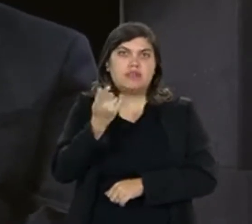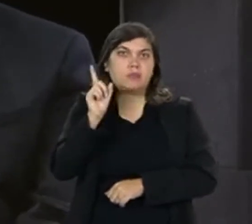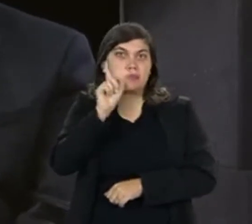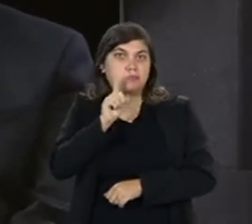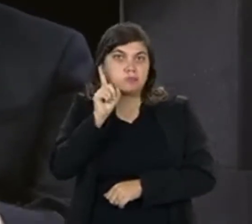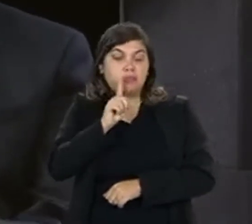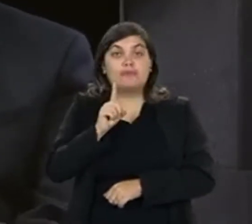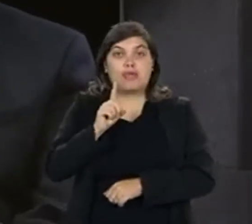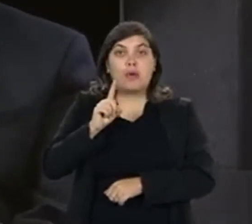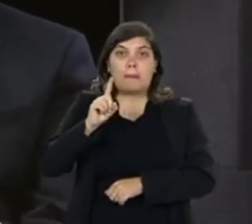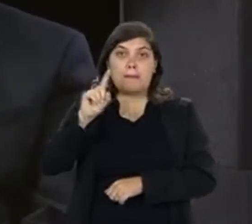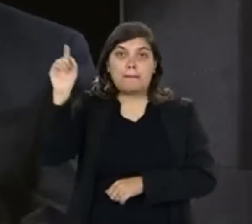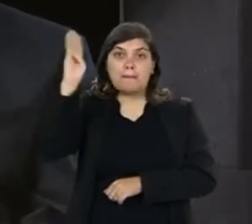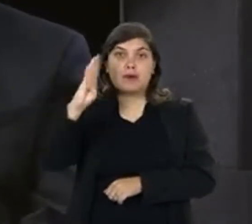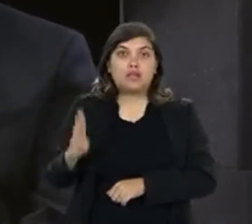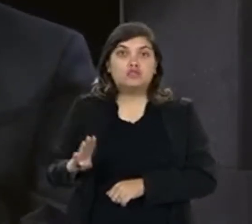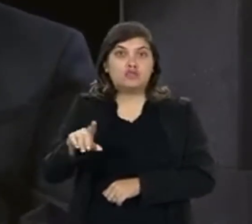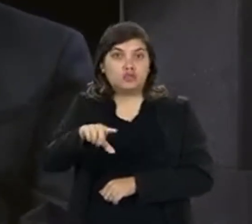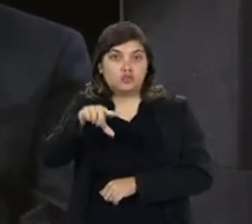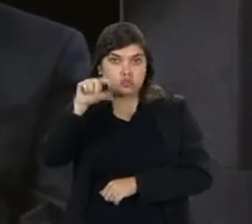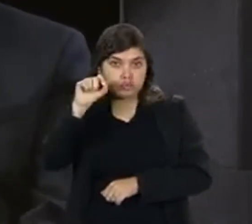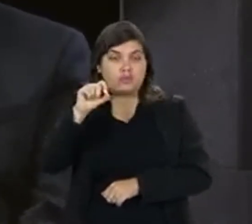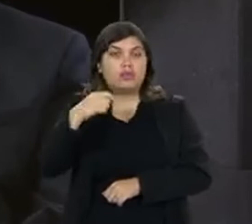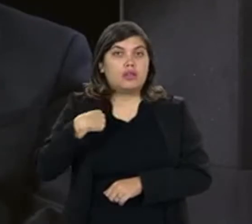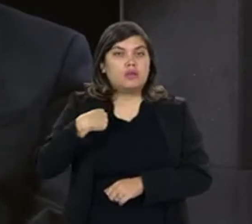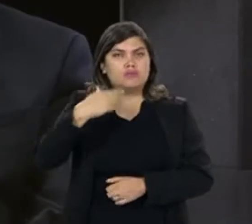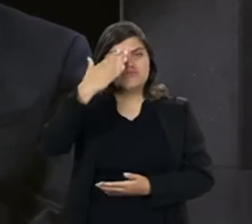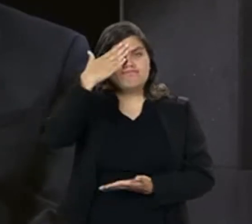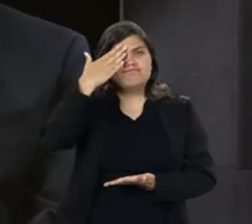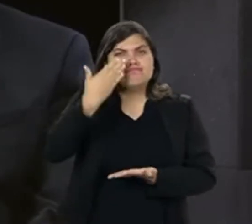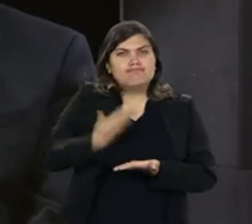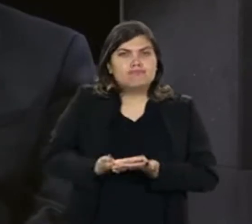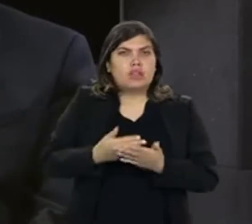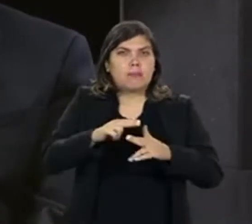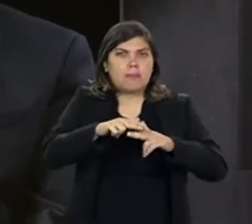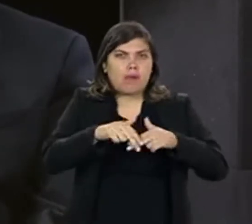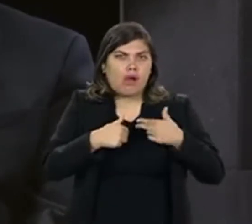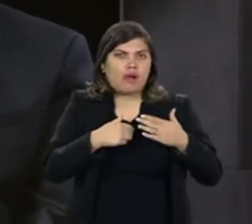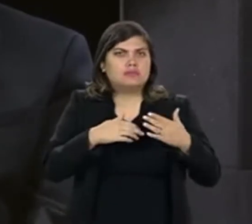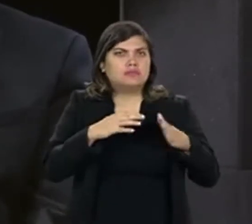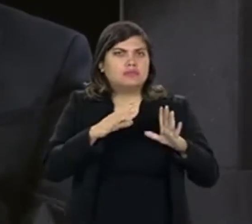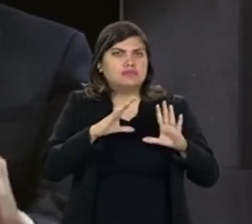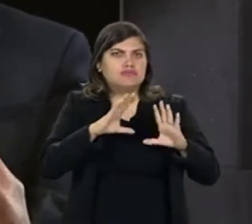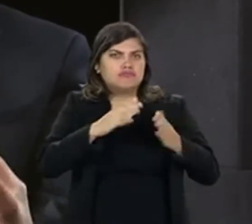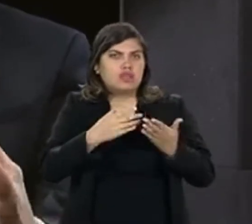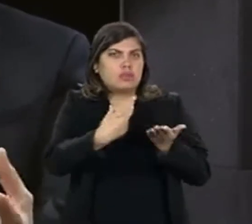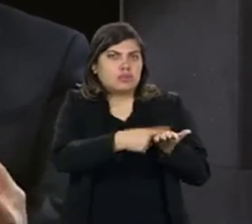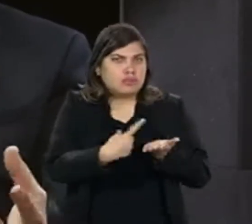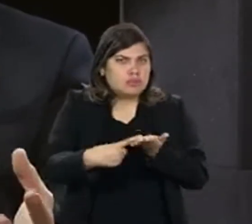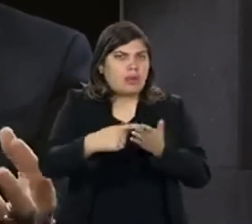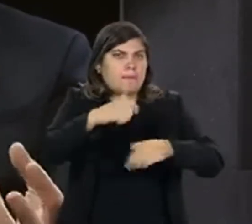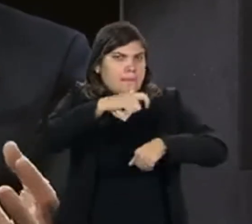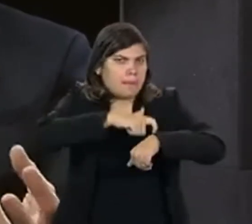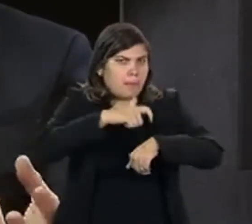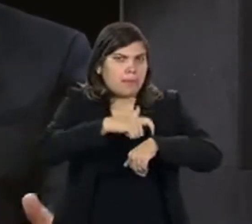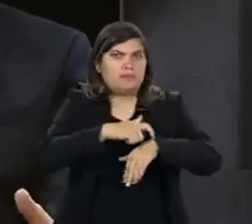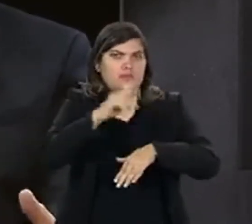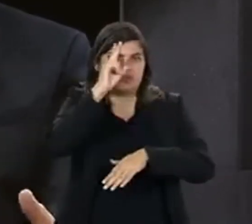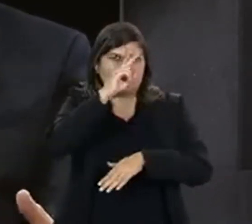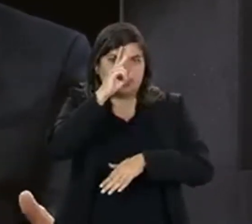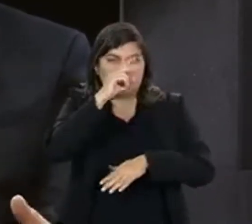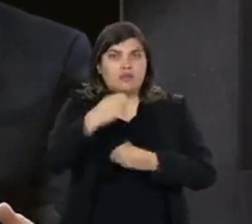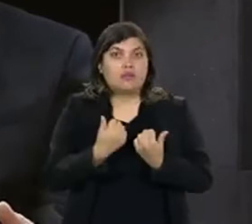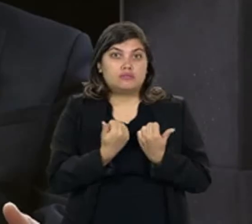Unidos. No Brasil optou-se, acredito que com correção, num determinado momento da